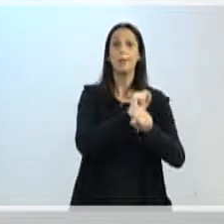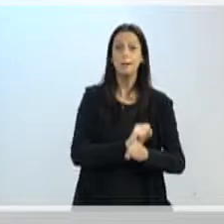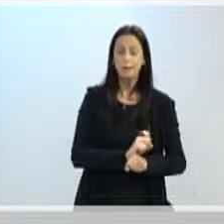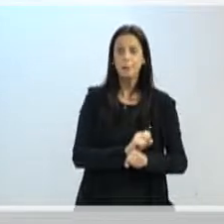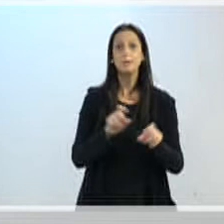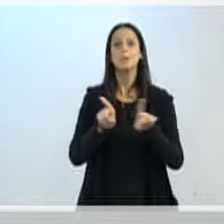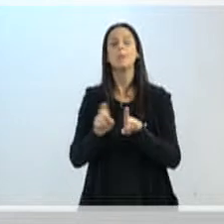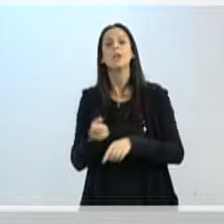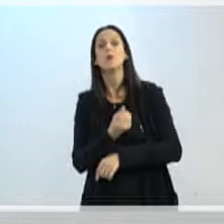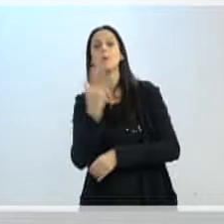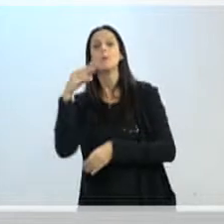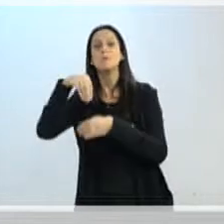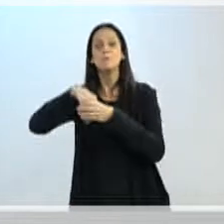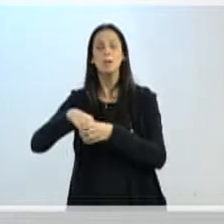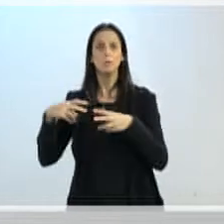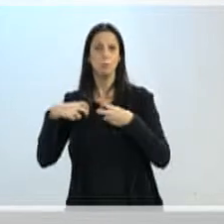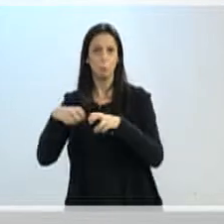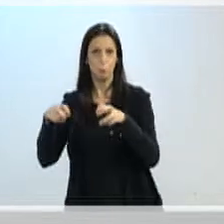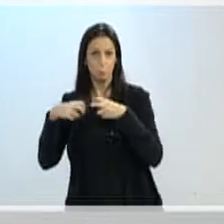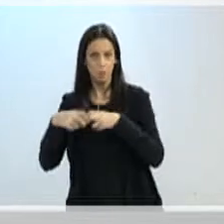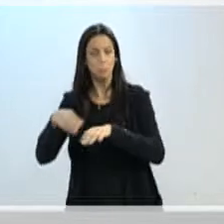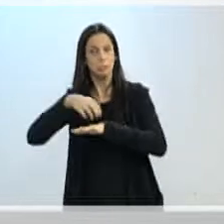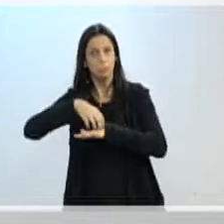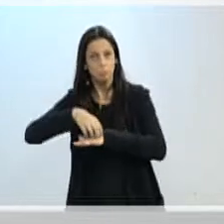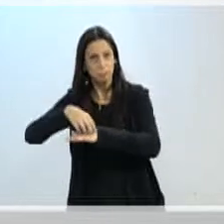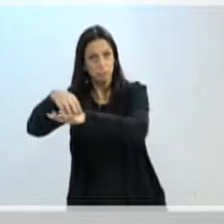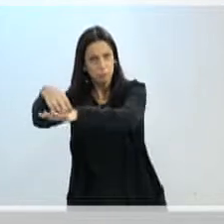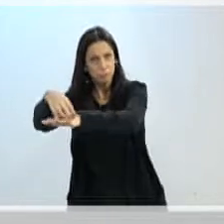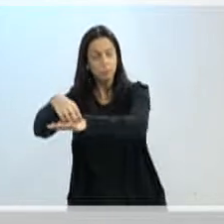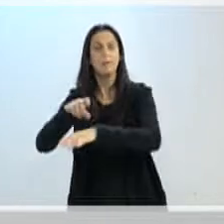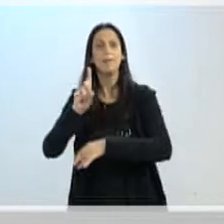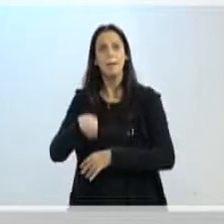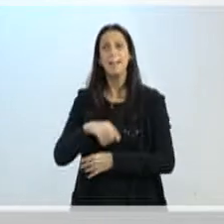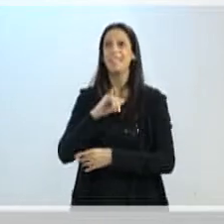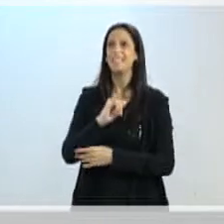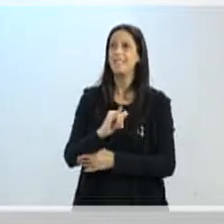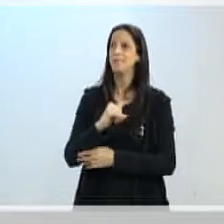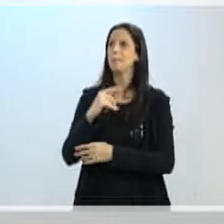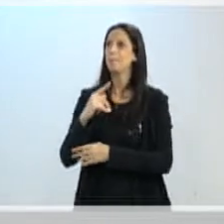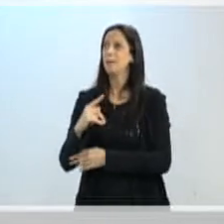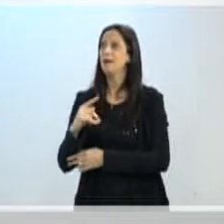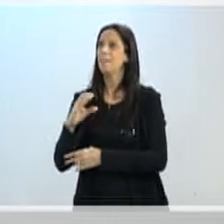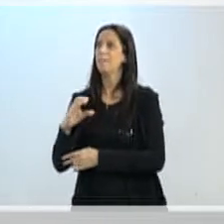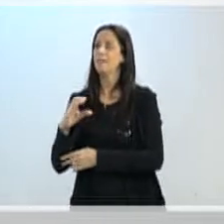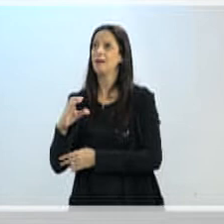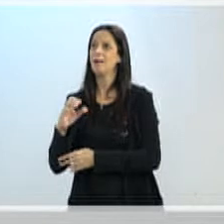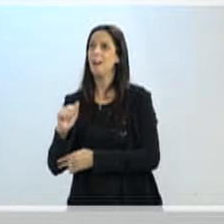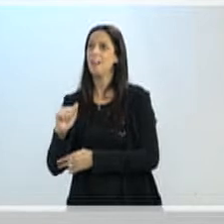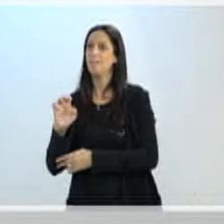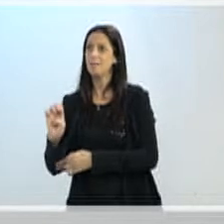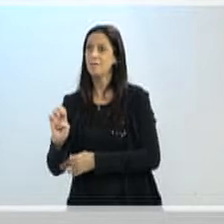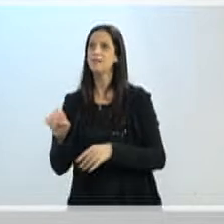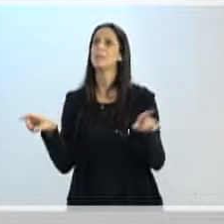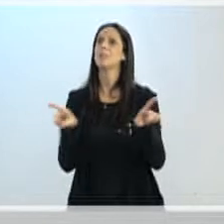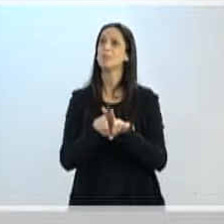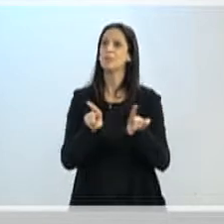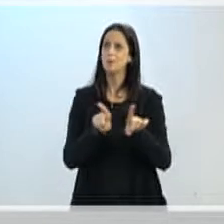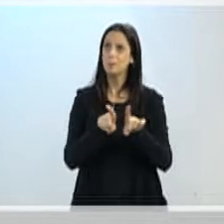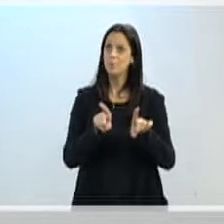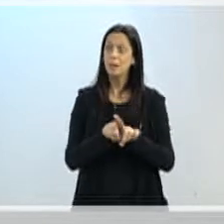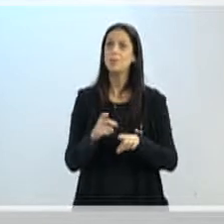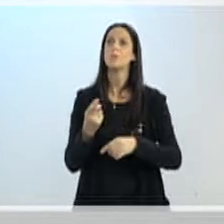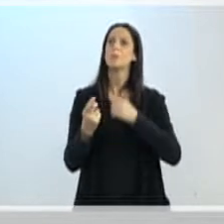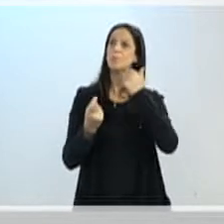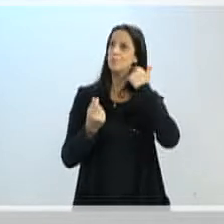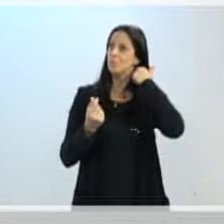de passageiros efetivamente transportada, que dá o tal do IPKE, e o faturamento efetivamente é oferido, que